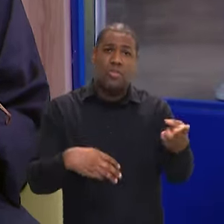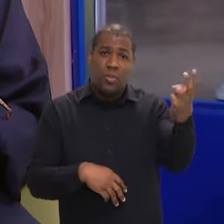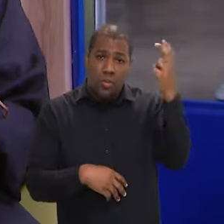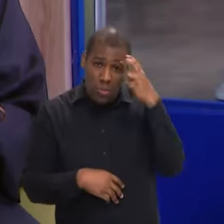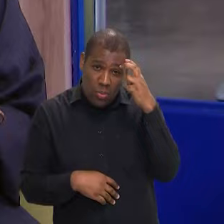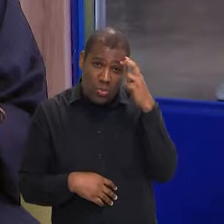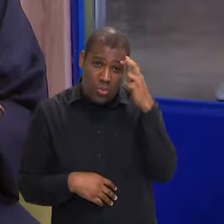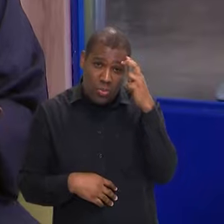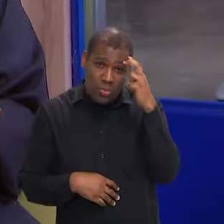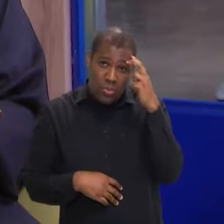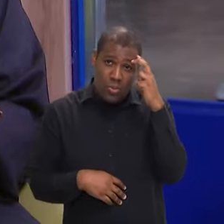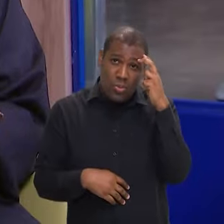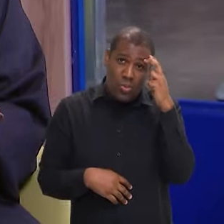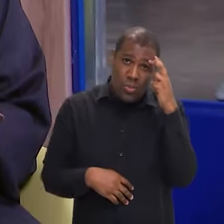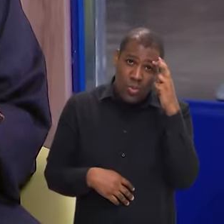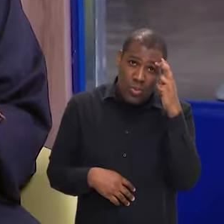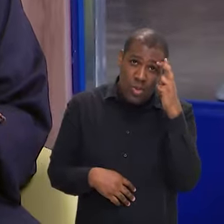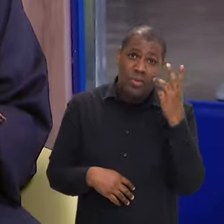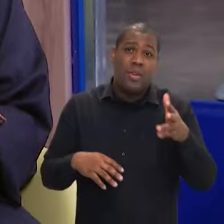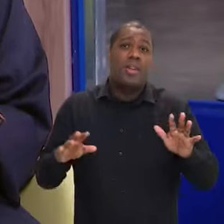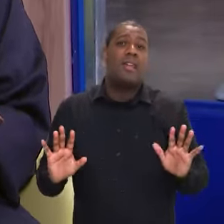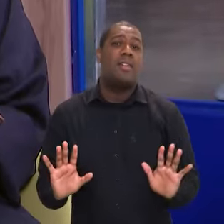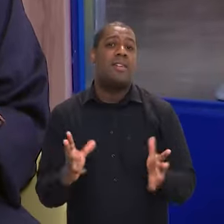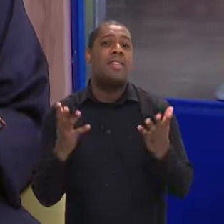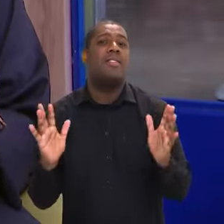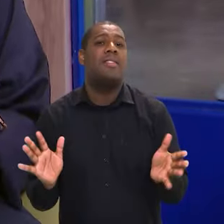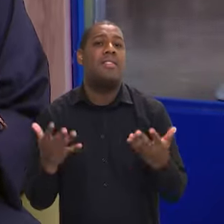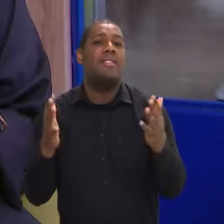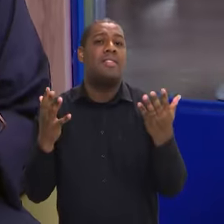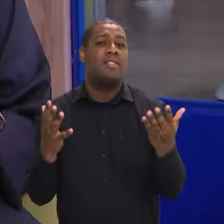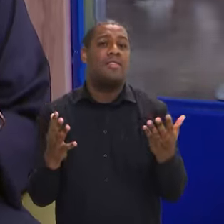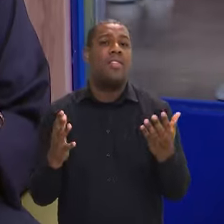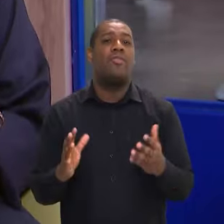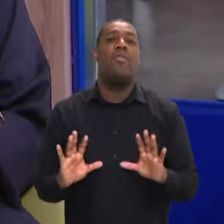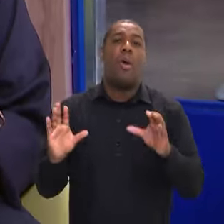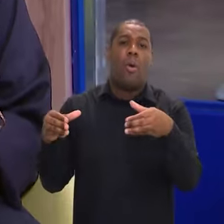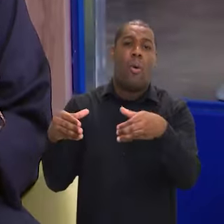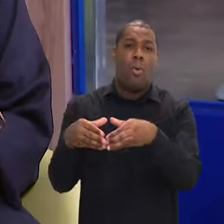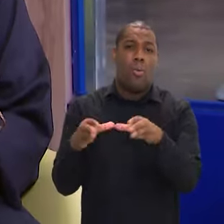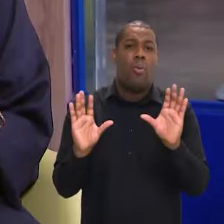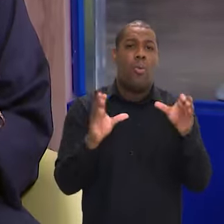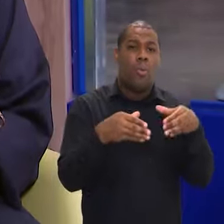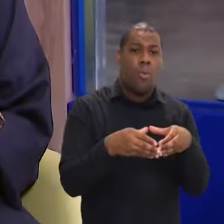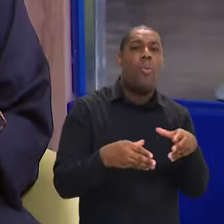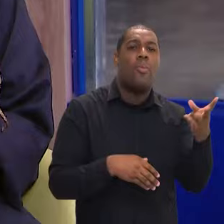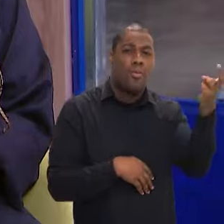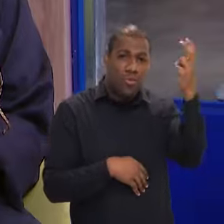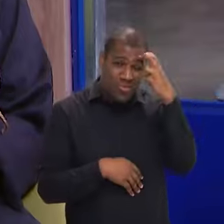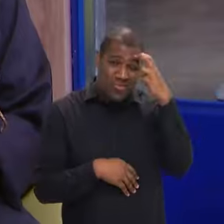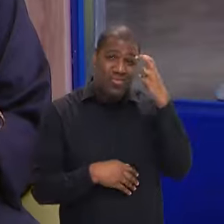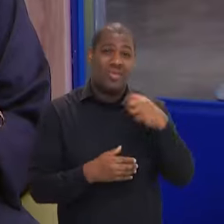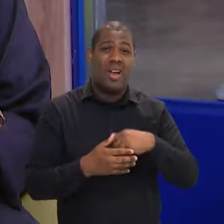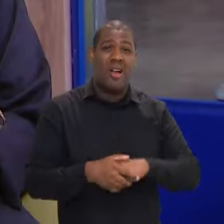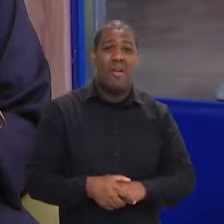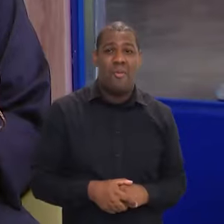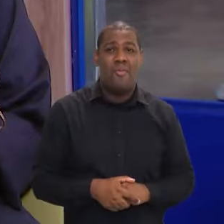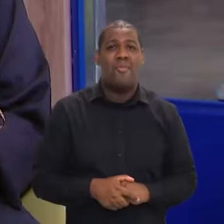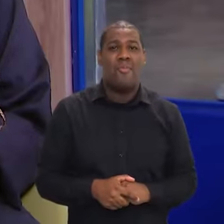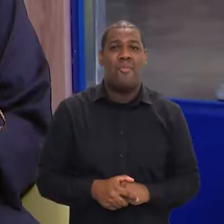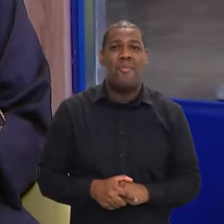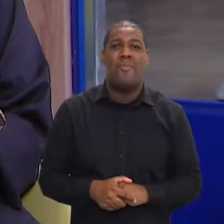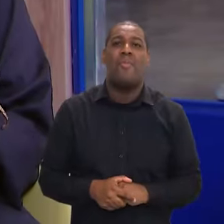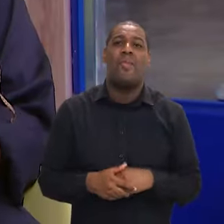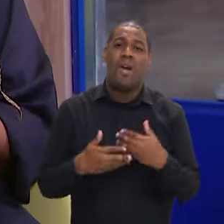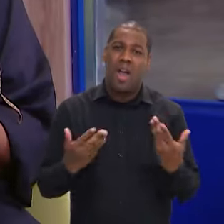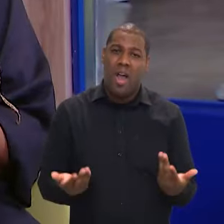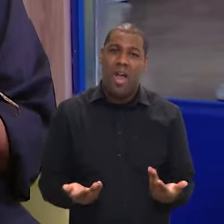política acender o que já existe, mapear e chegar nesses grupos culturais, os pontos de